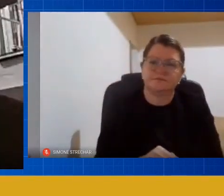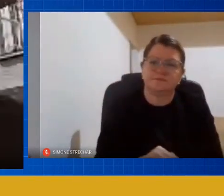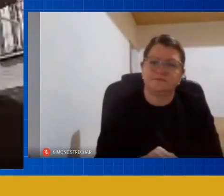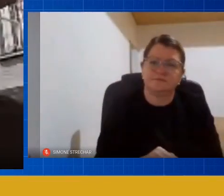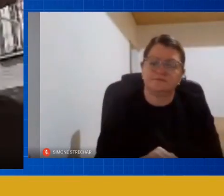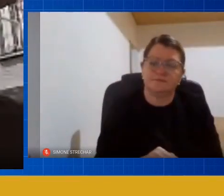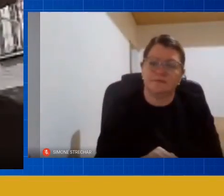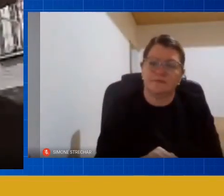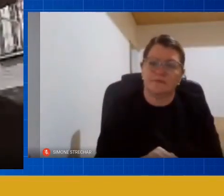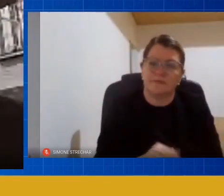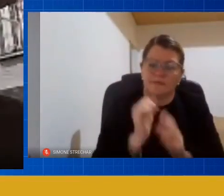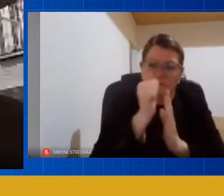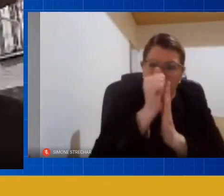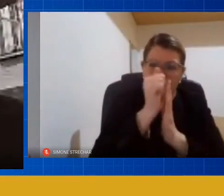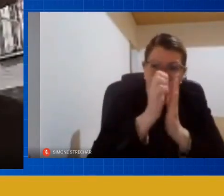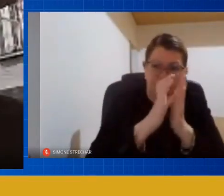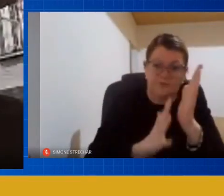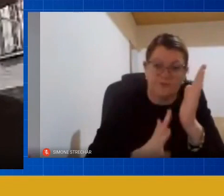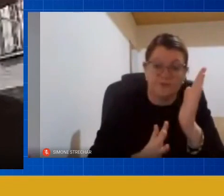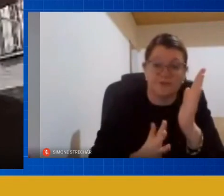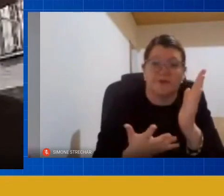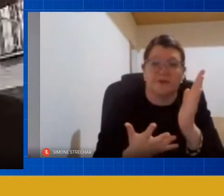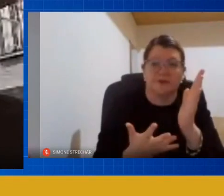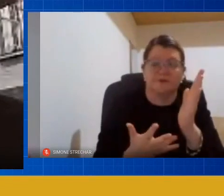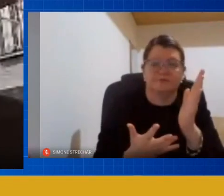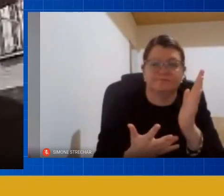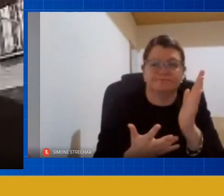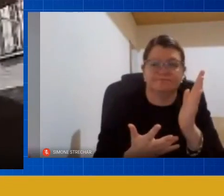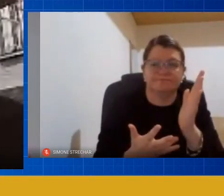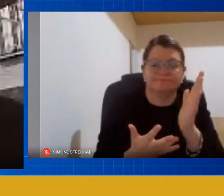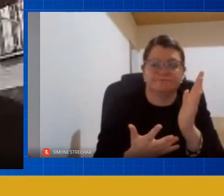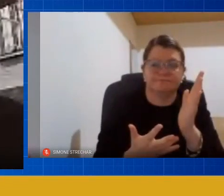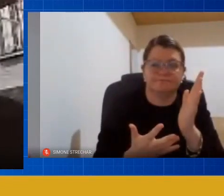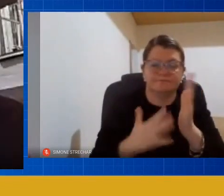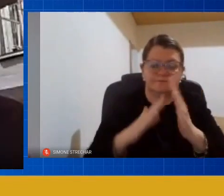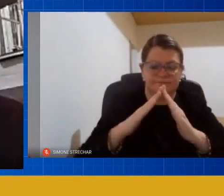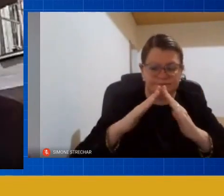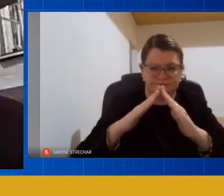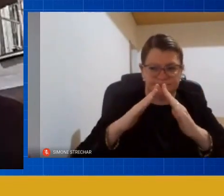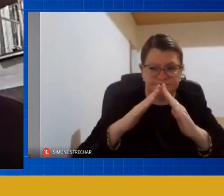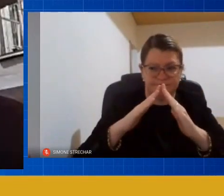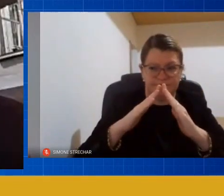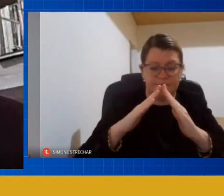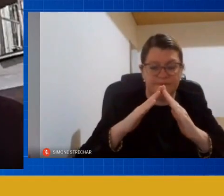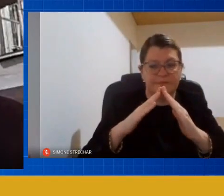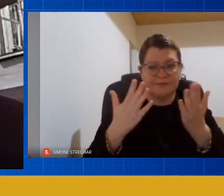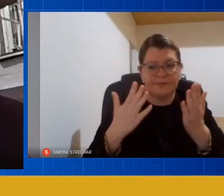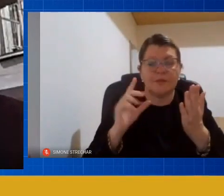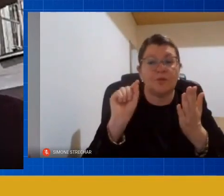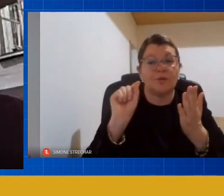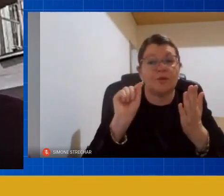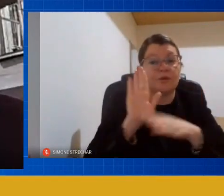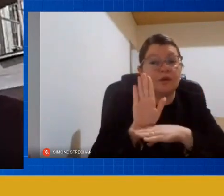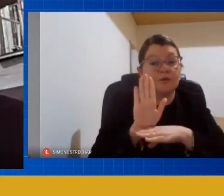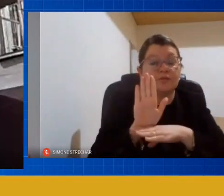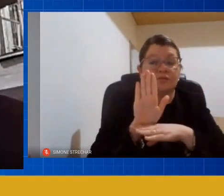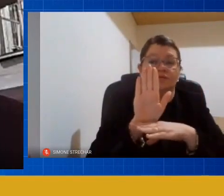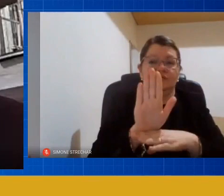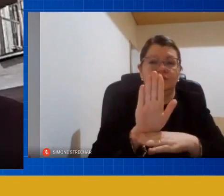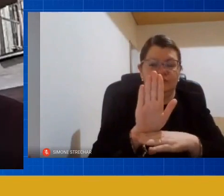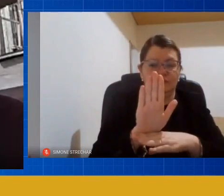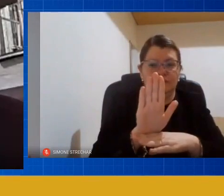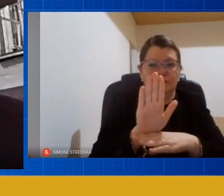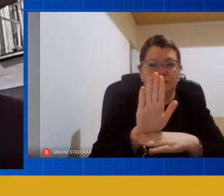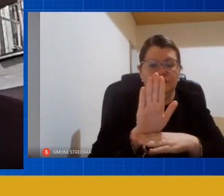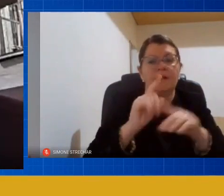atividades remotas elas vêm de uma perspectiva de auxiliar nesse momento que a gente está vivenciando mas acima